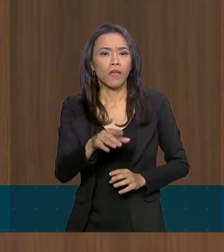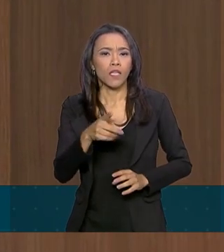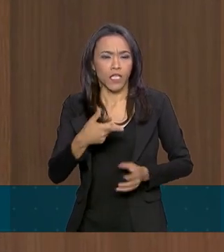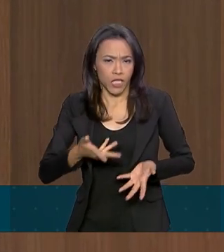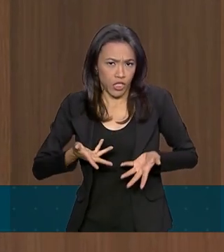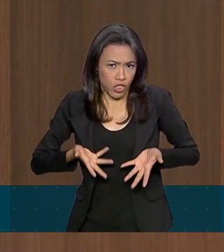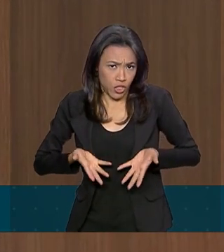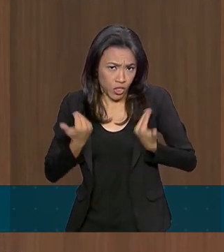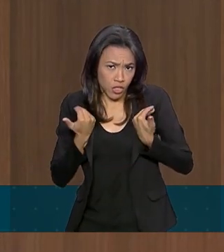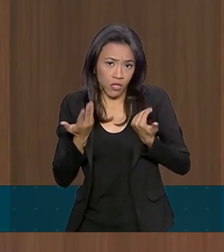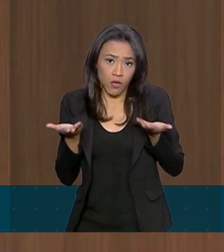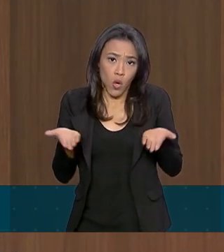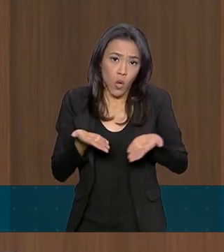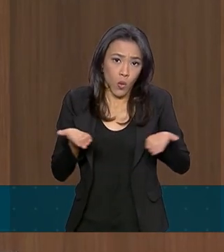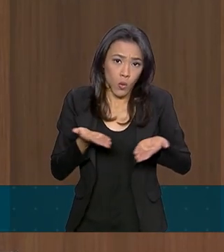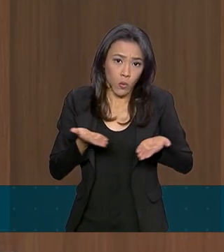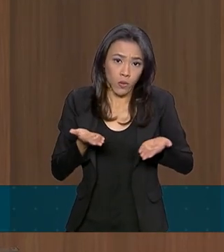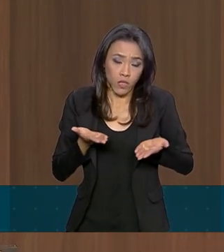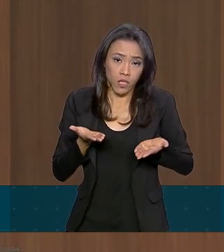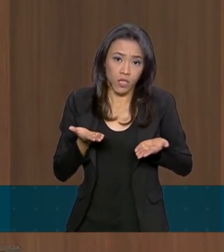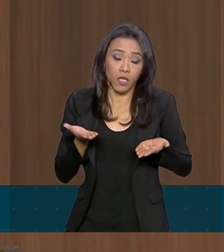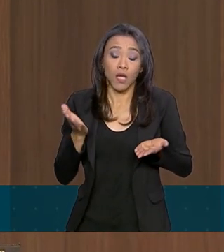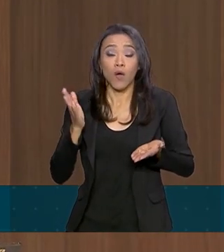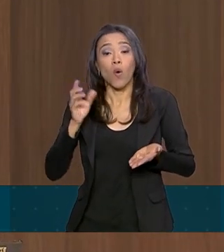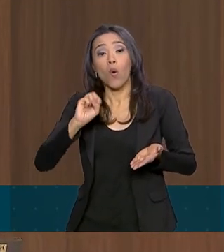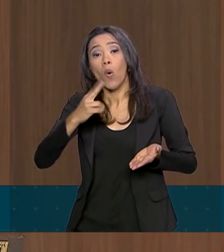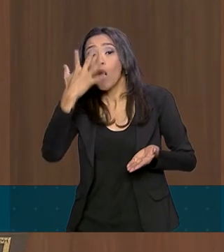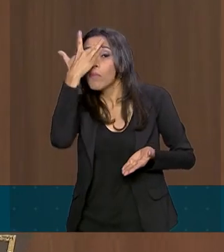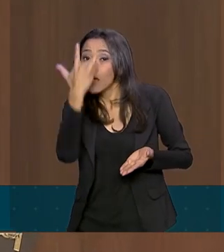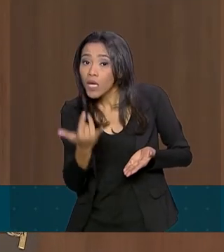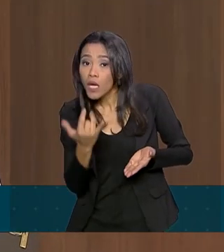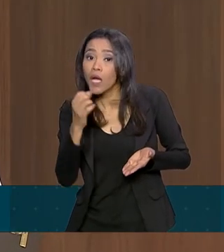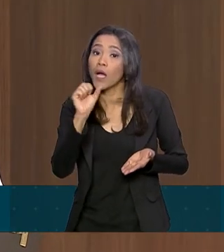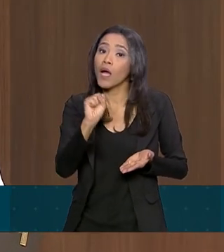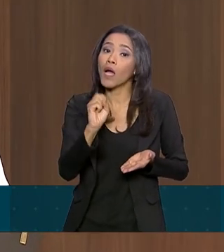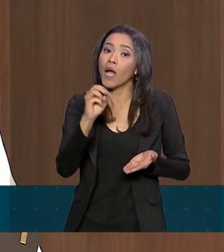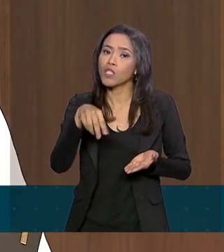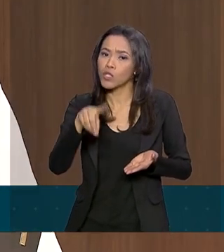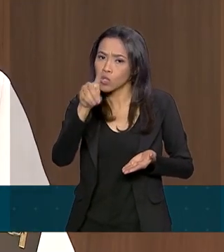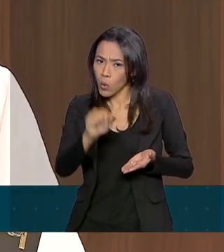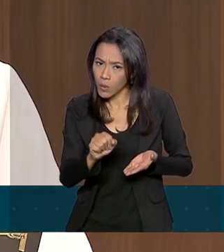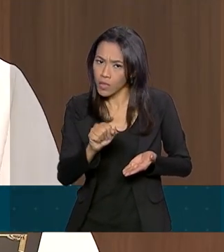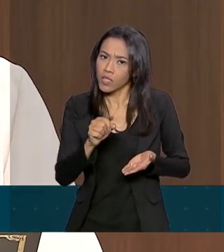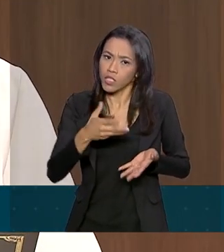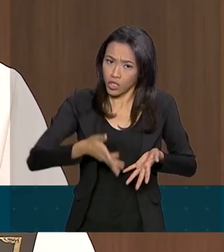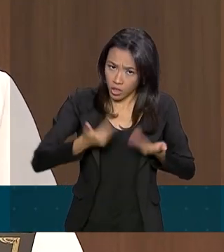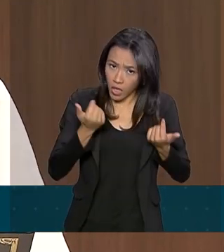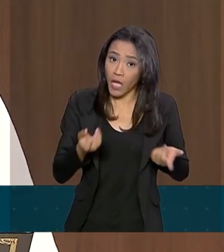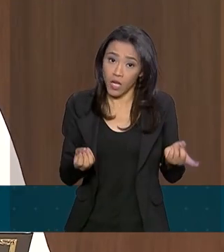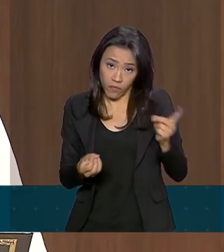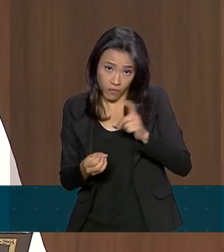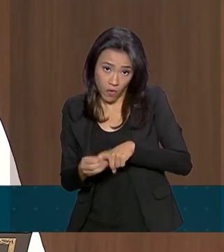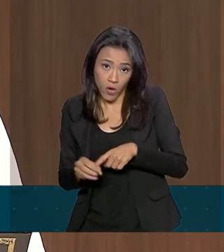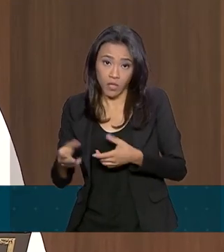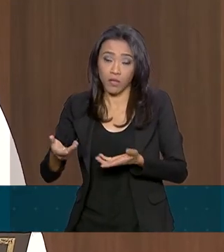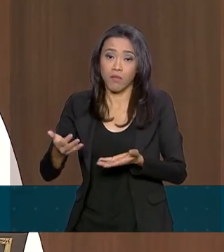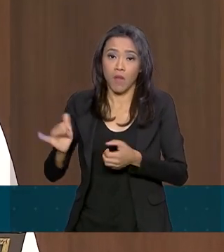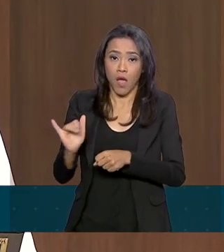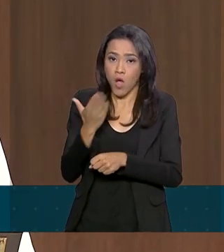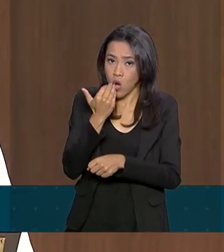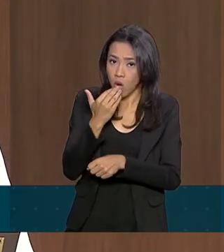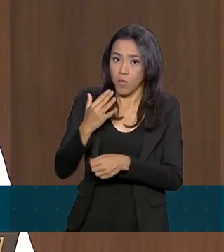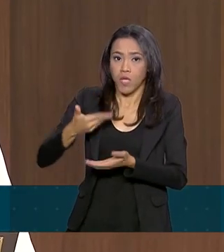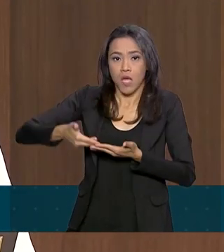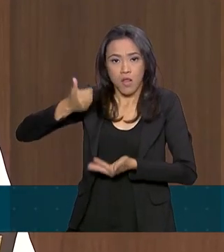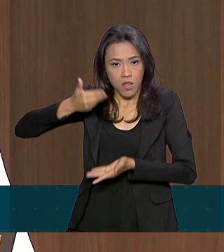gástrica hoje à tarde ou amanhã cedo. Isso acontecendo, ele volta para a dieta líquida? Volta, volta. A gente não dá